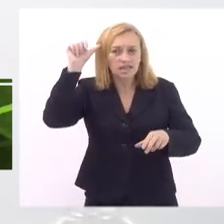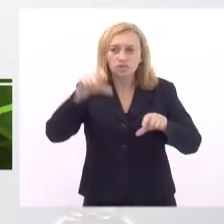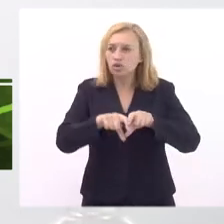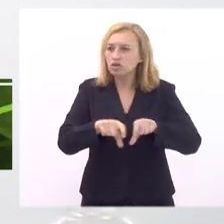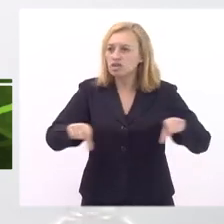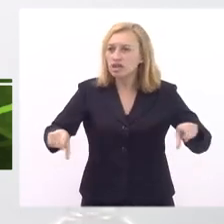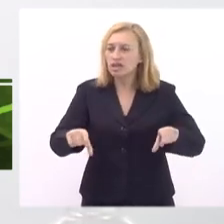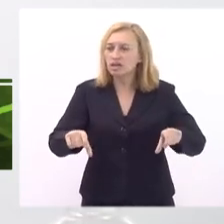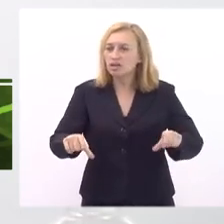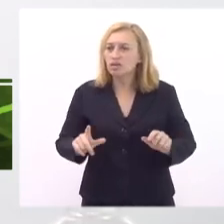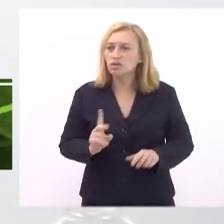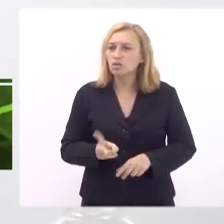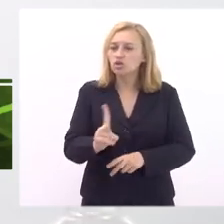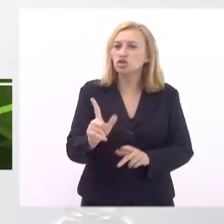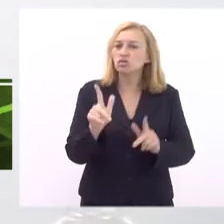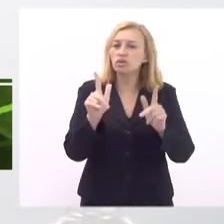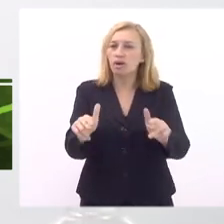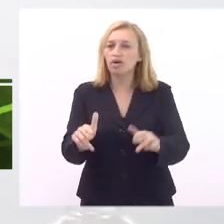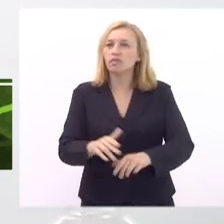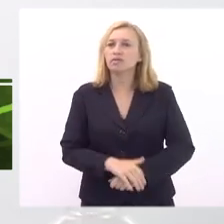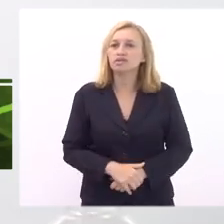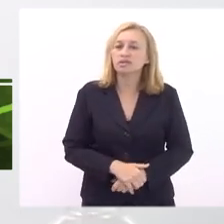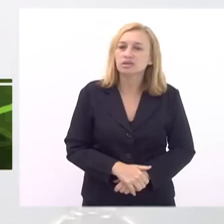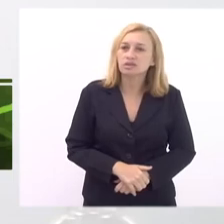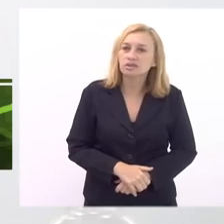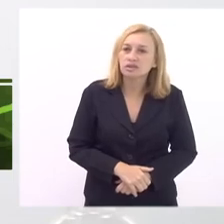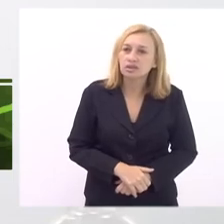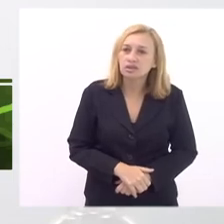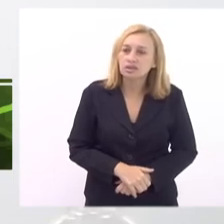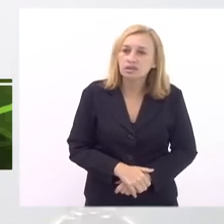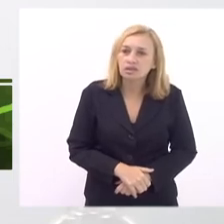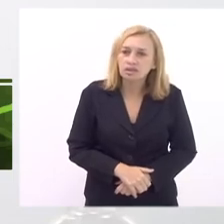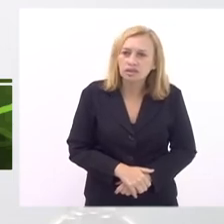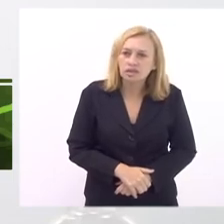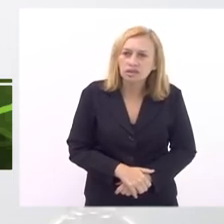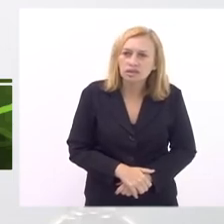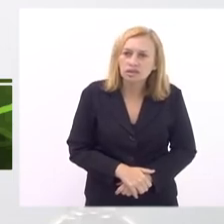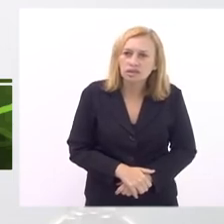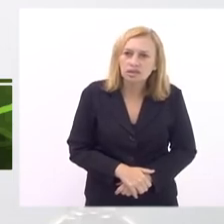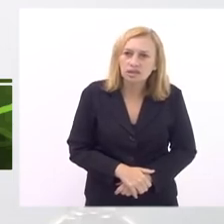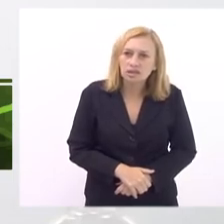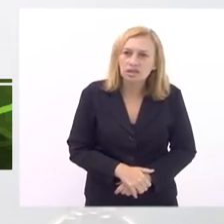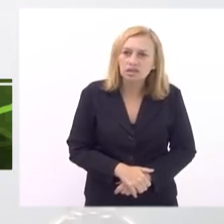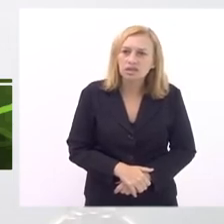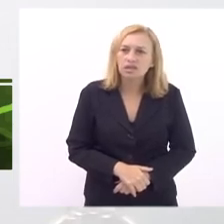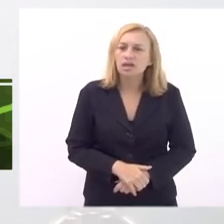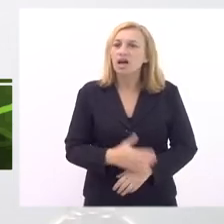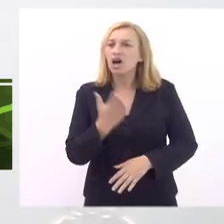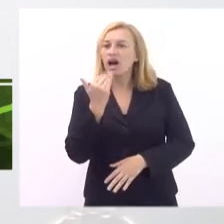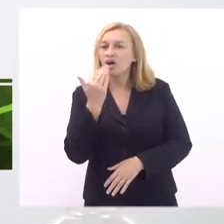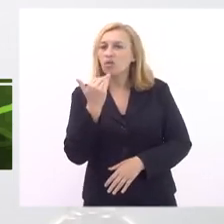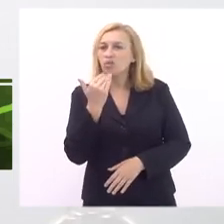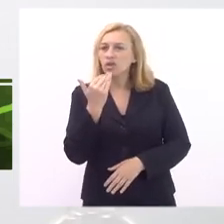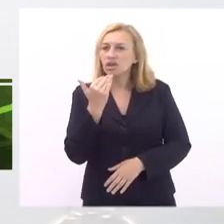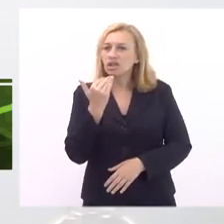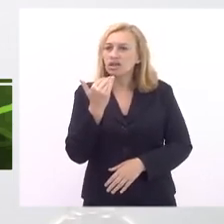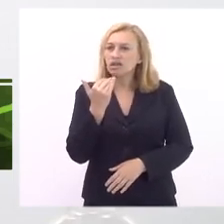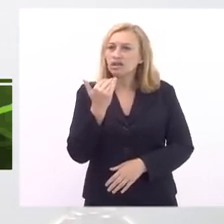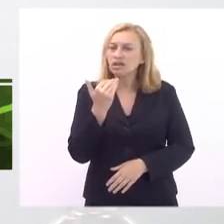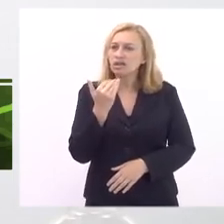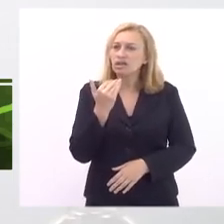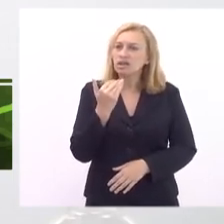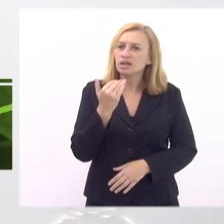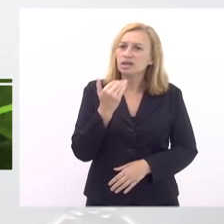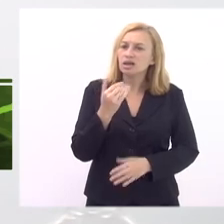se você pegar dois mil e dezenove para hoje dava para fazer uma merenda boa e lá na minha escola aumentar